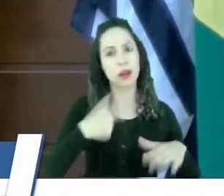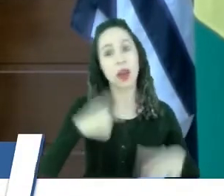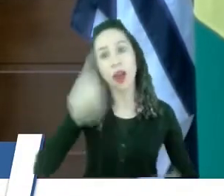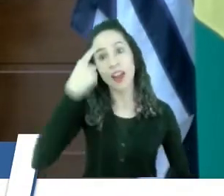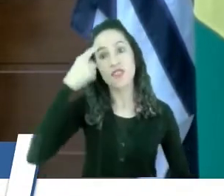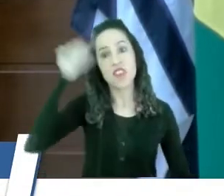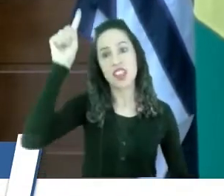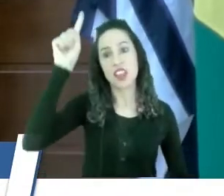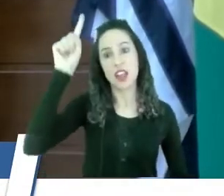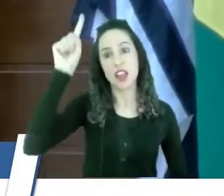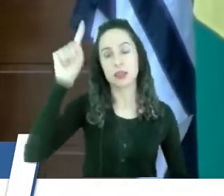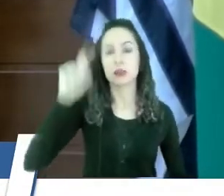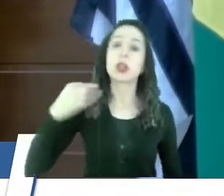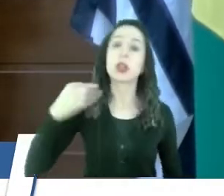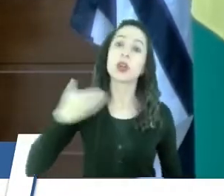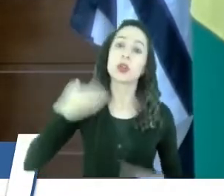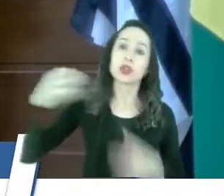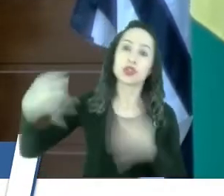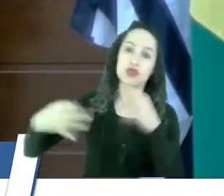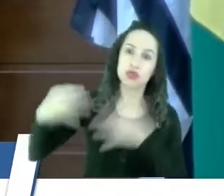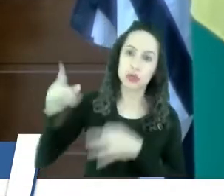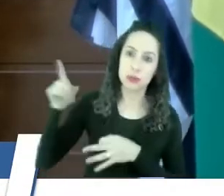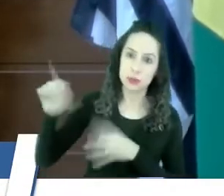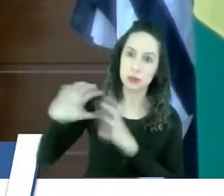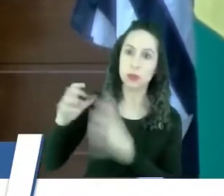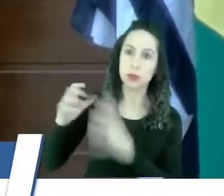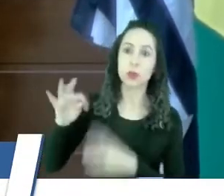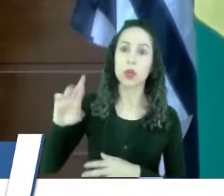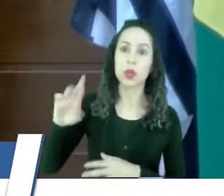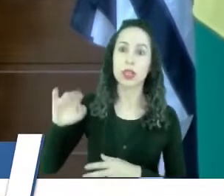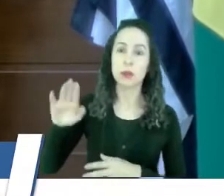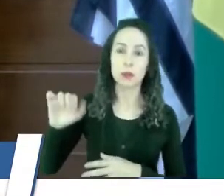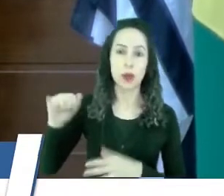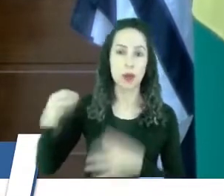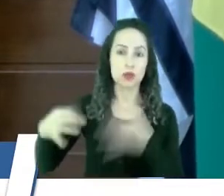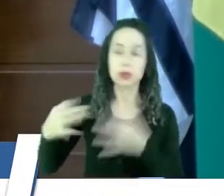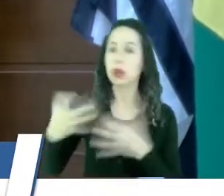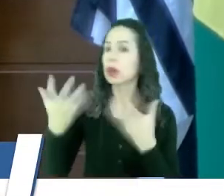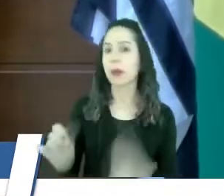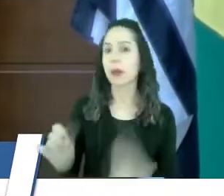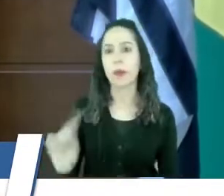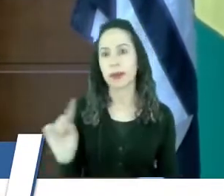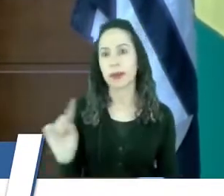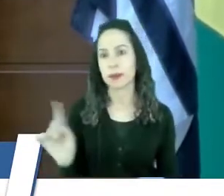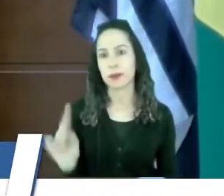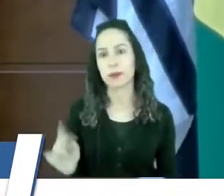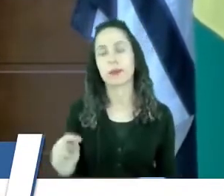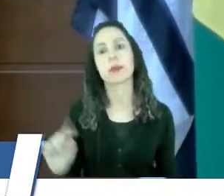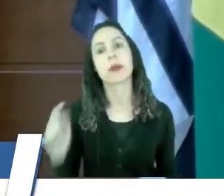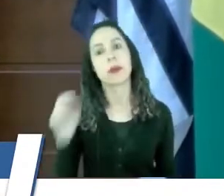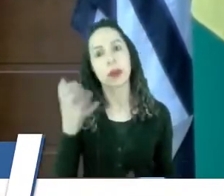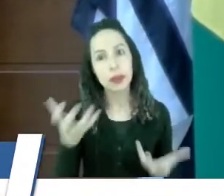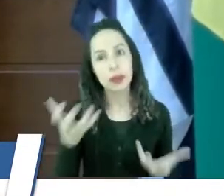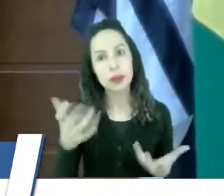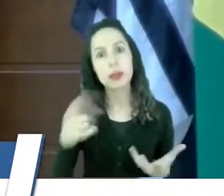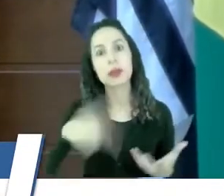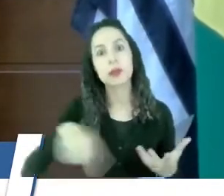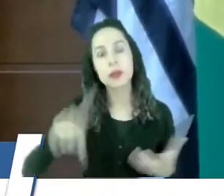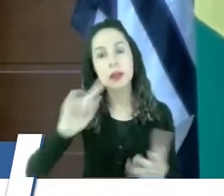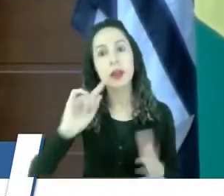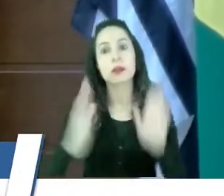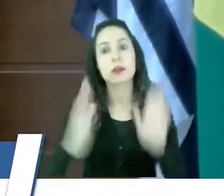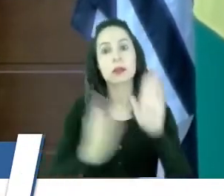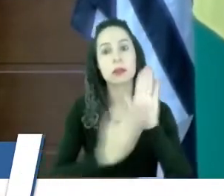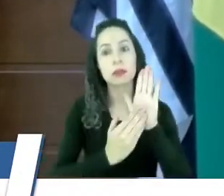E o TJ já disse que não vai aceitar isso mais. Então, gostaria que colocasse a parte final